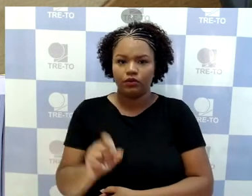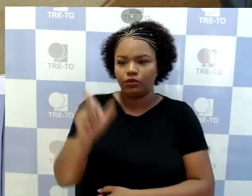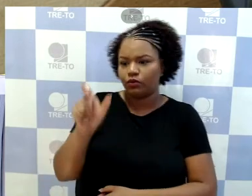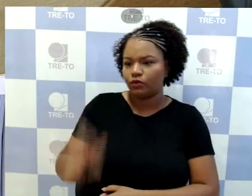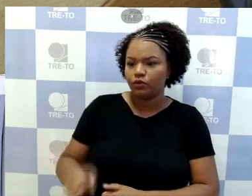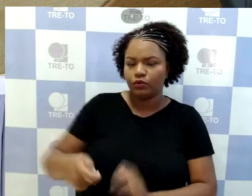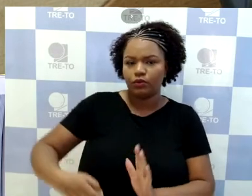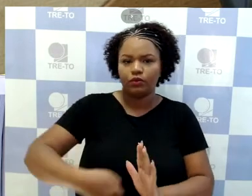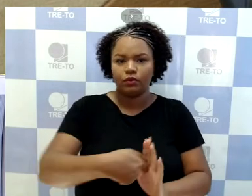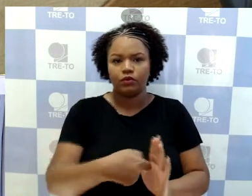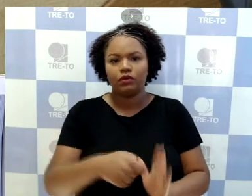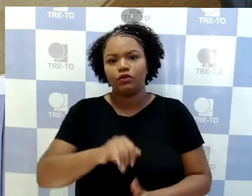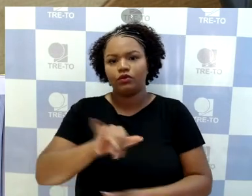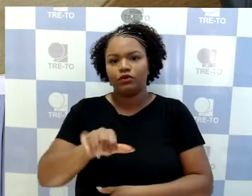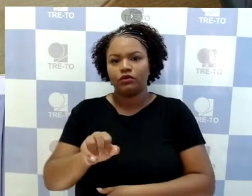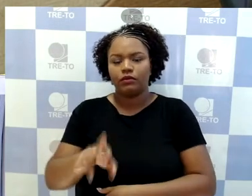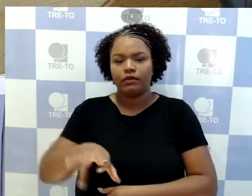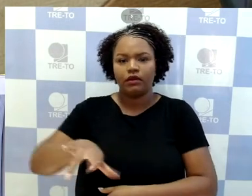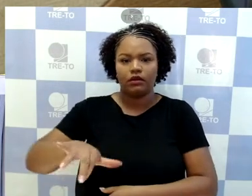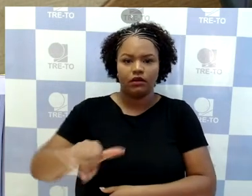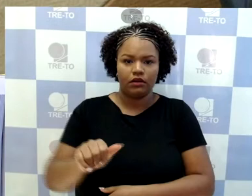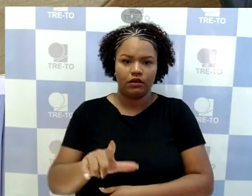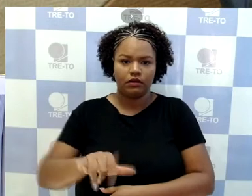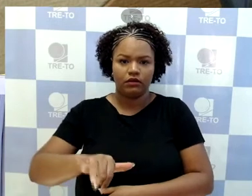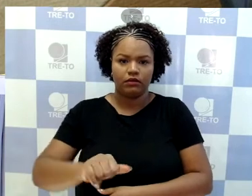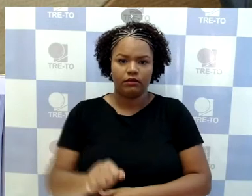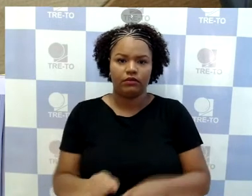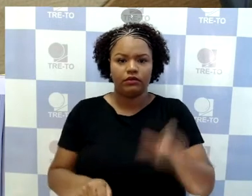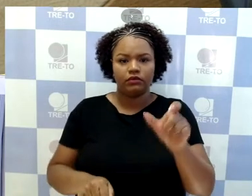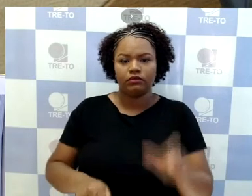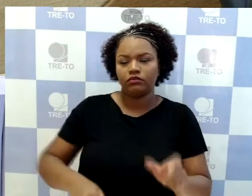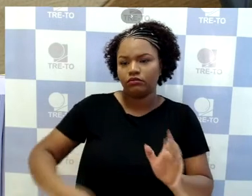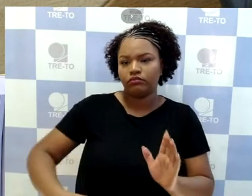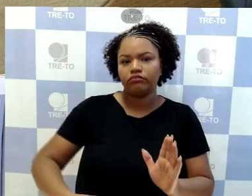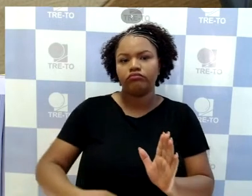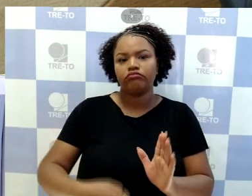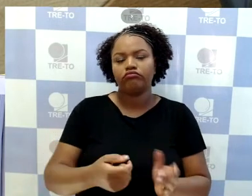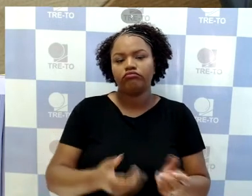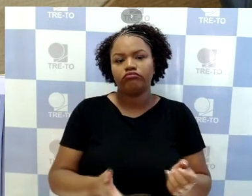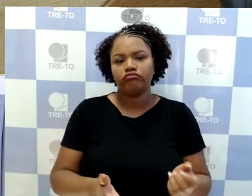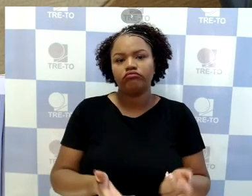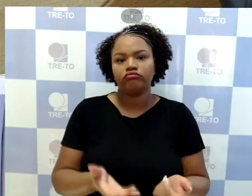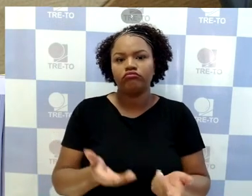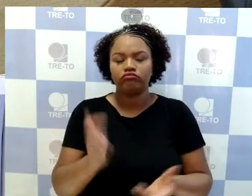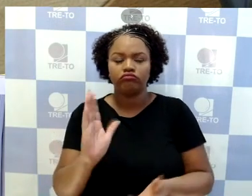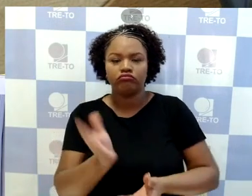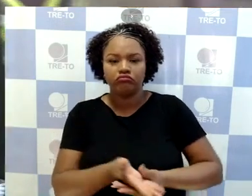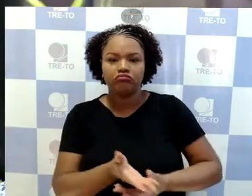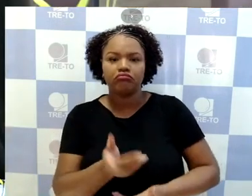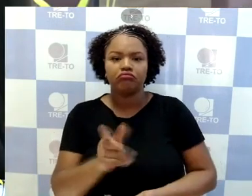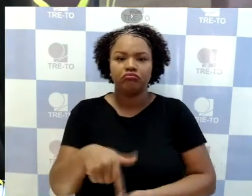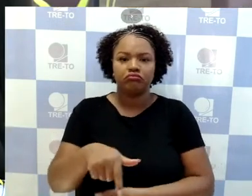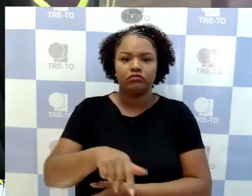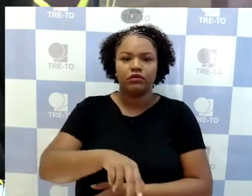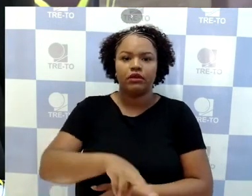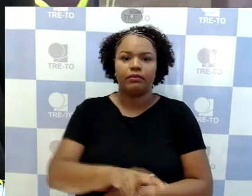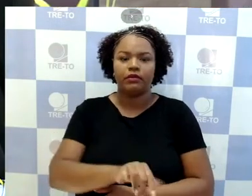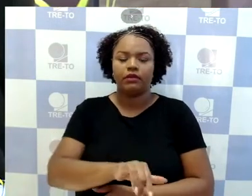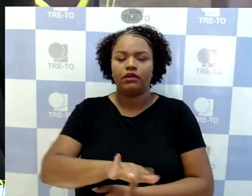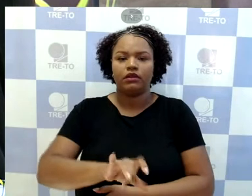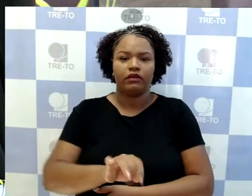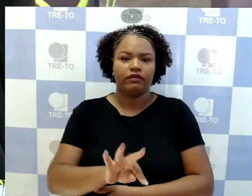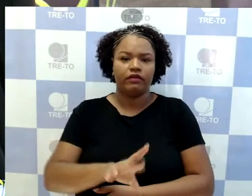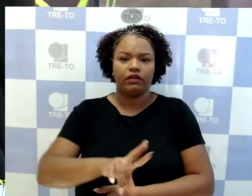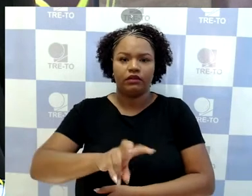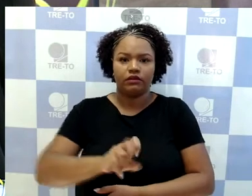Marques e Corrida Carmelita Lima Tavares. Com a palavra, então, o relator, doutor José Maria Lima. Obrigado, senhor presidente.